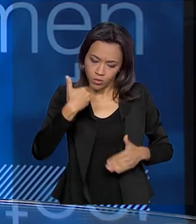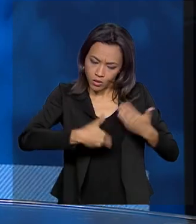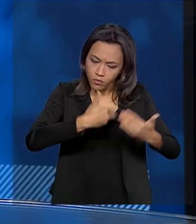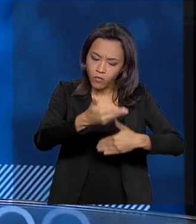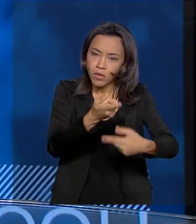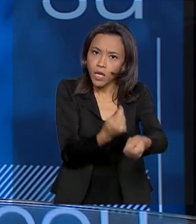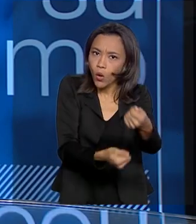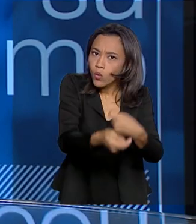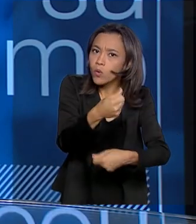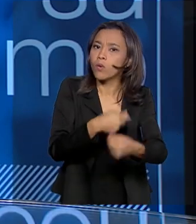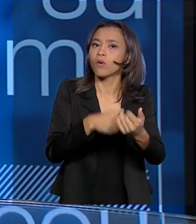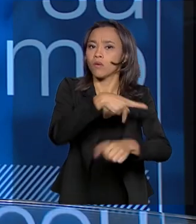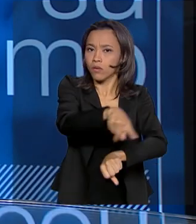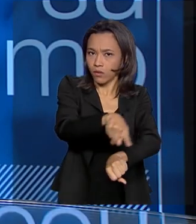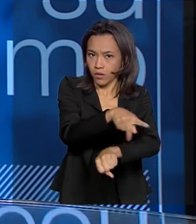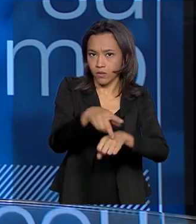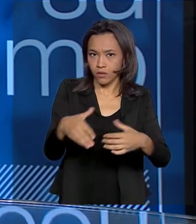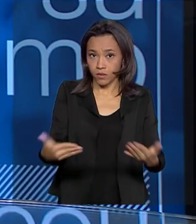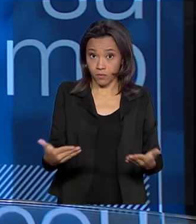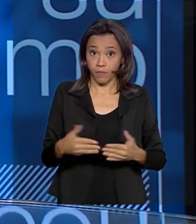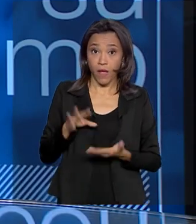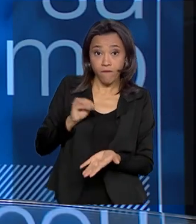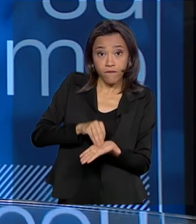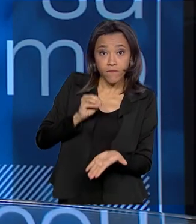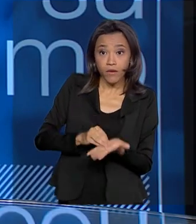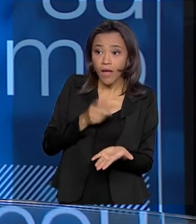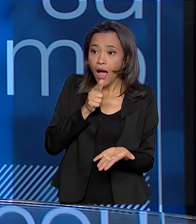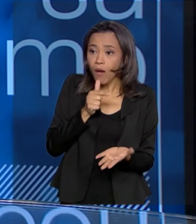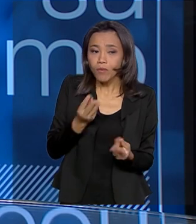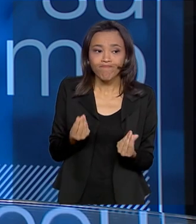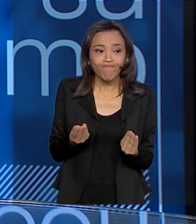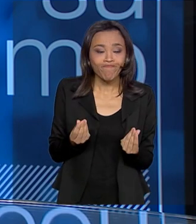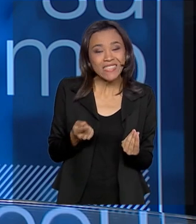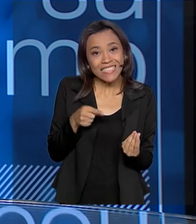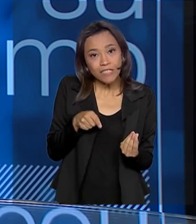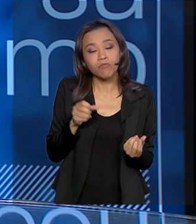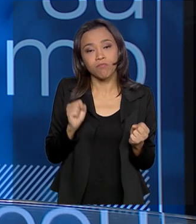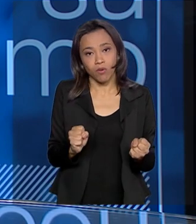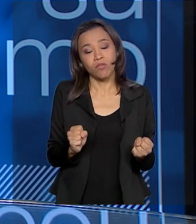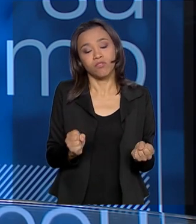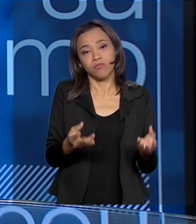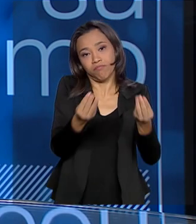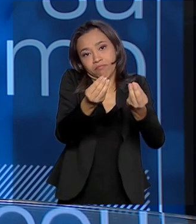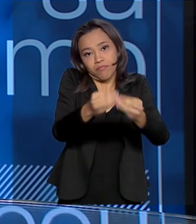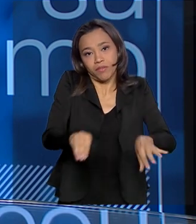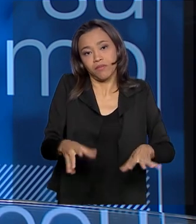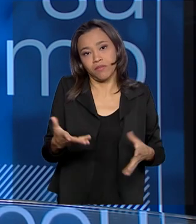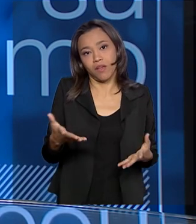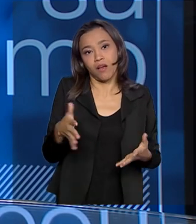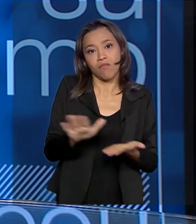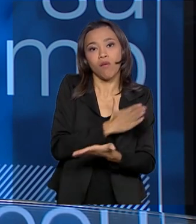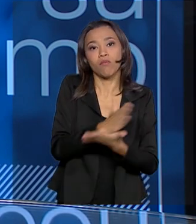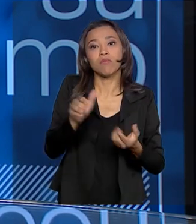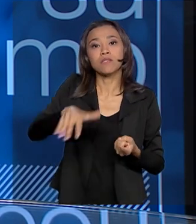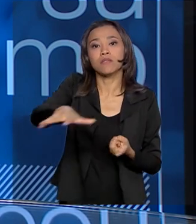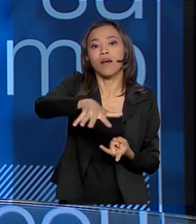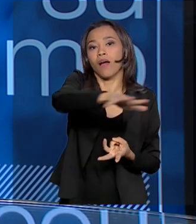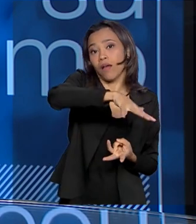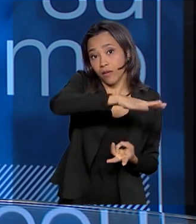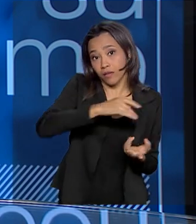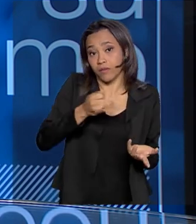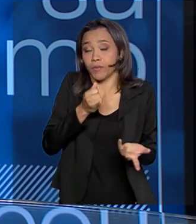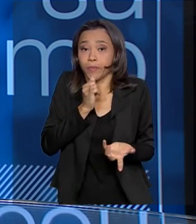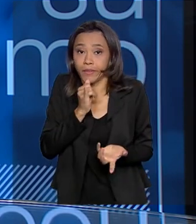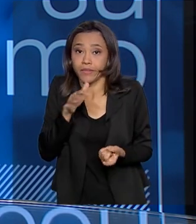econômico do país. Então, a falta de água pode comprometer de forma significativa alguns setores, como, por